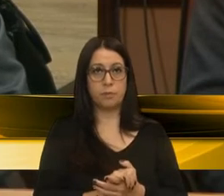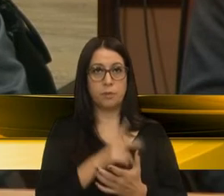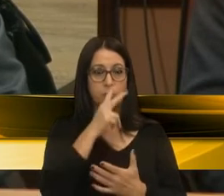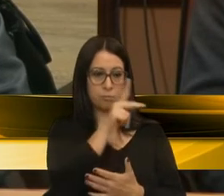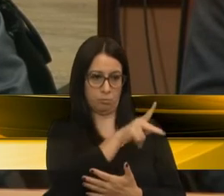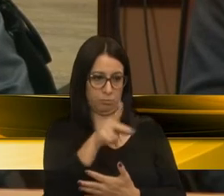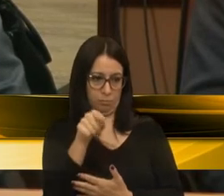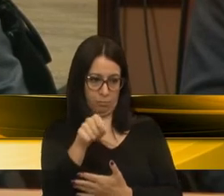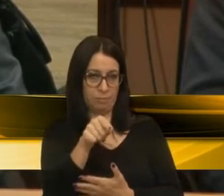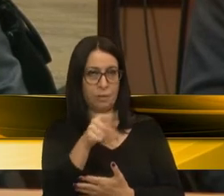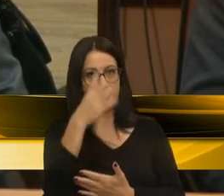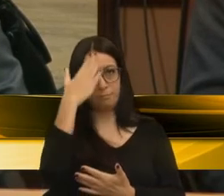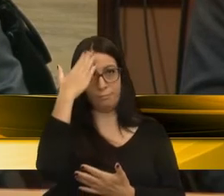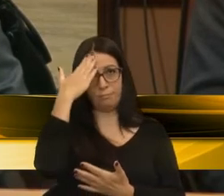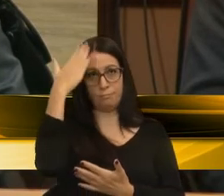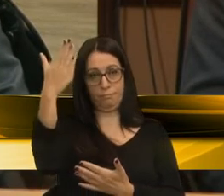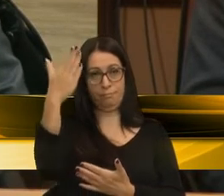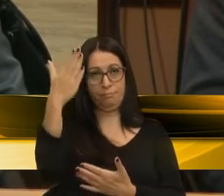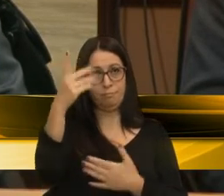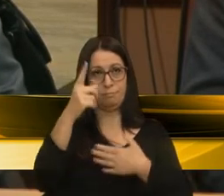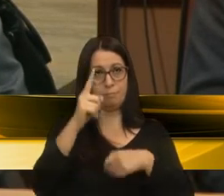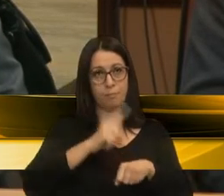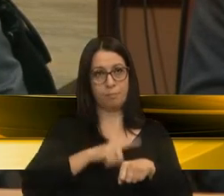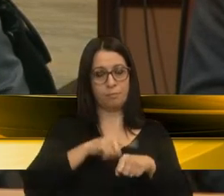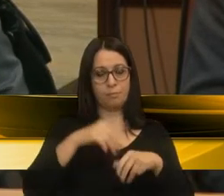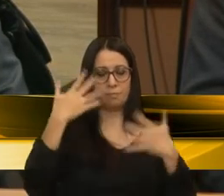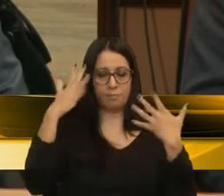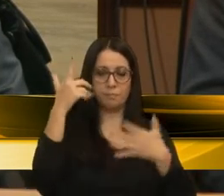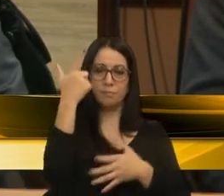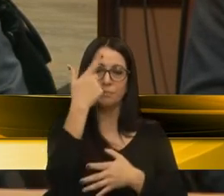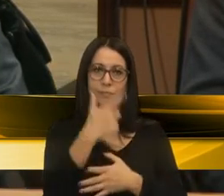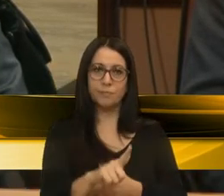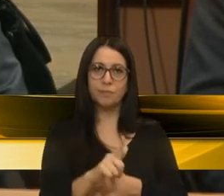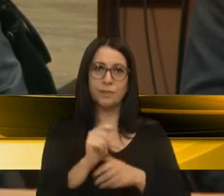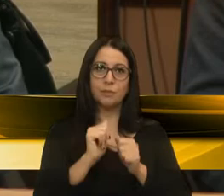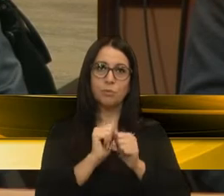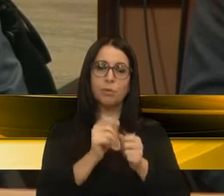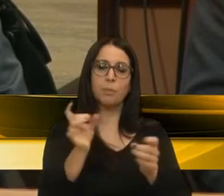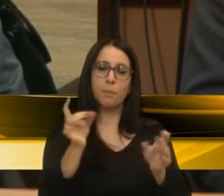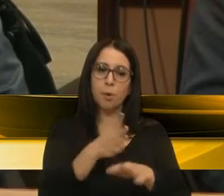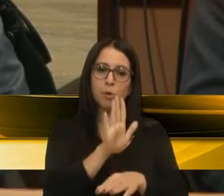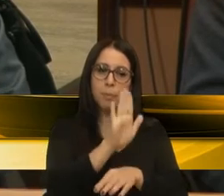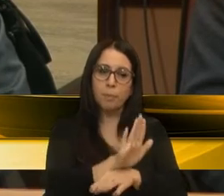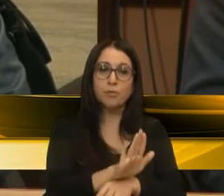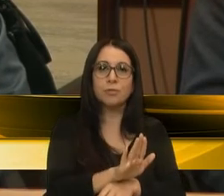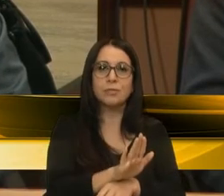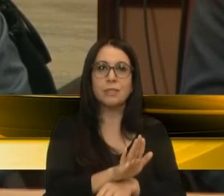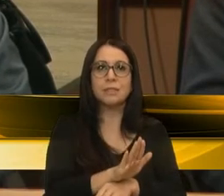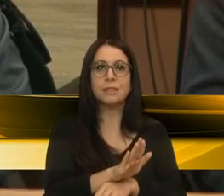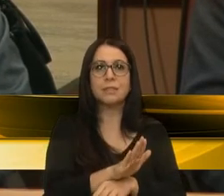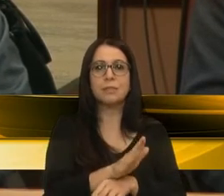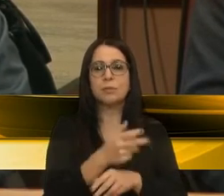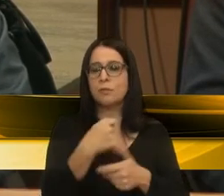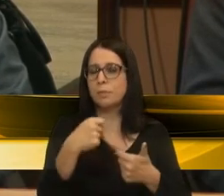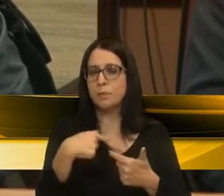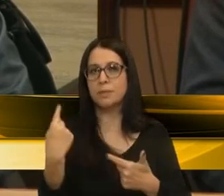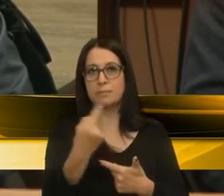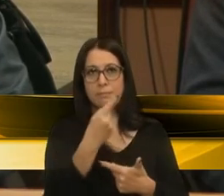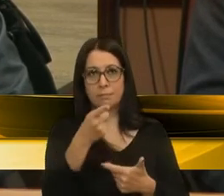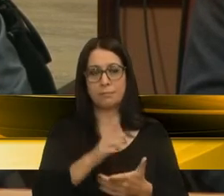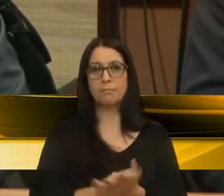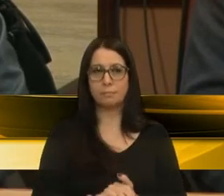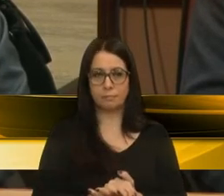professor. Muito obrigado pela parte, parabéns mais uma vez, estamos à disposição para colaborar e contribuir com a Vossa